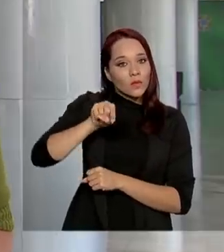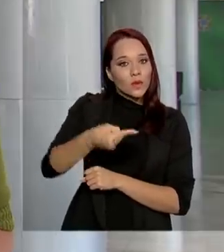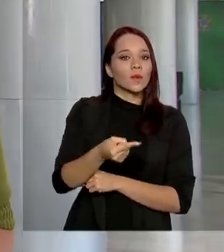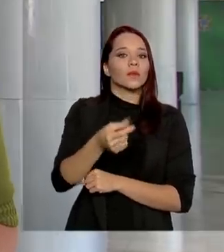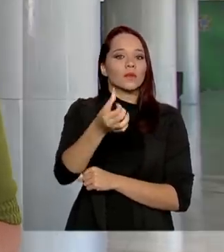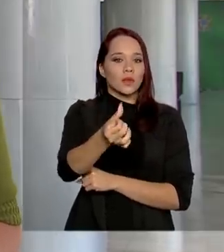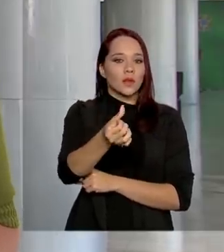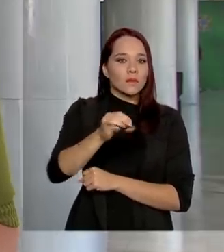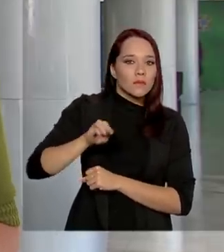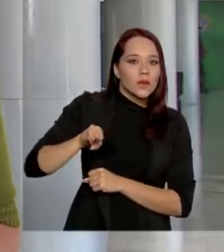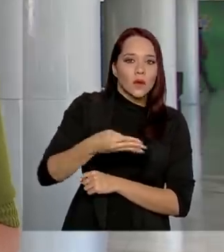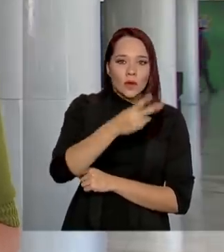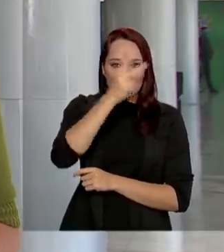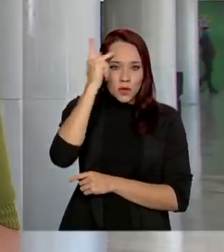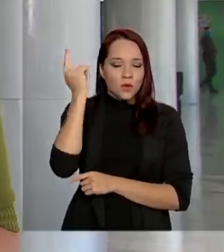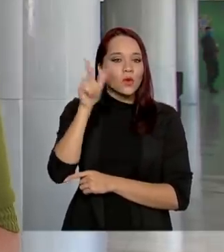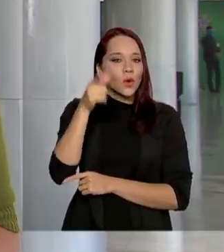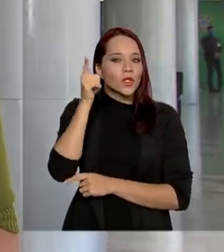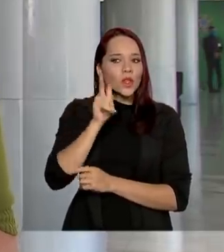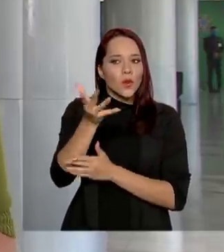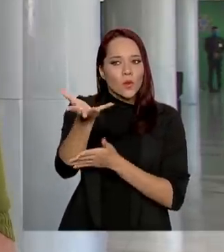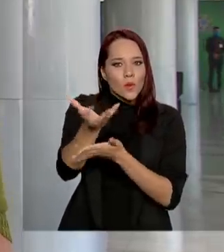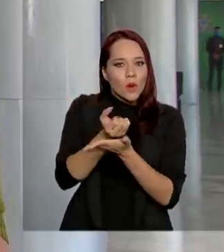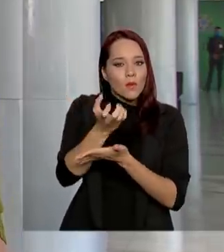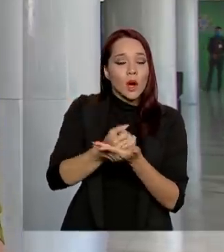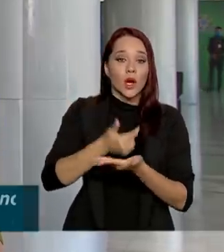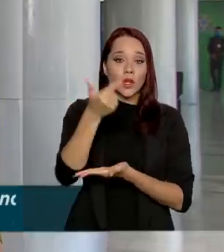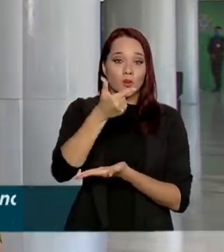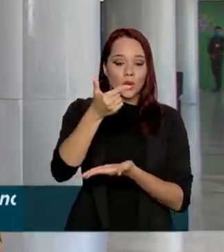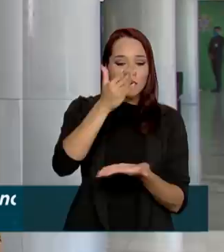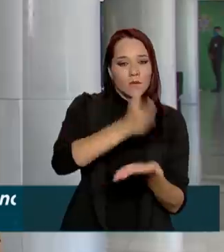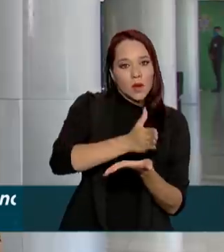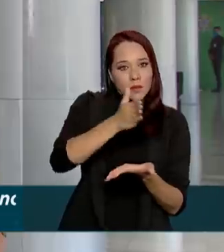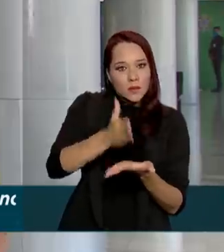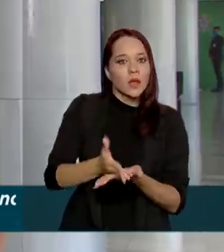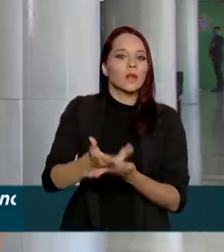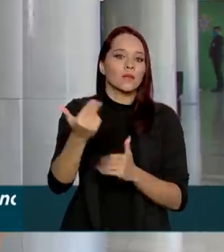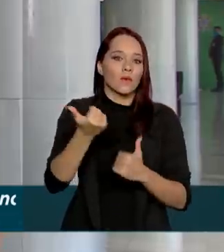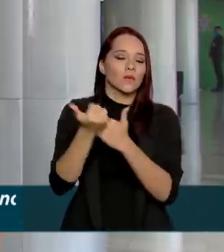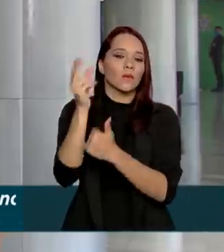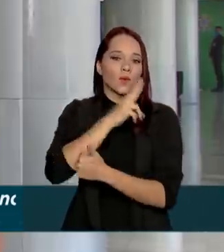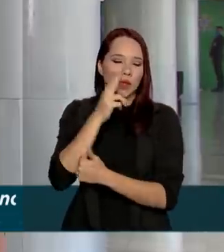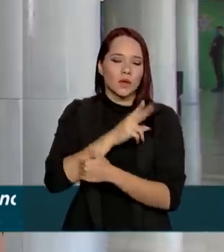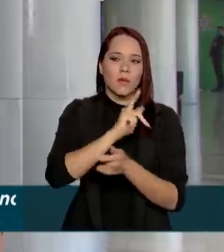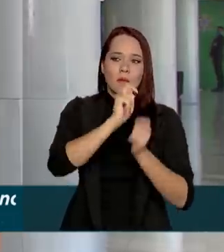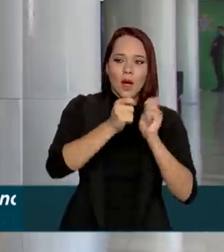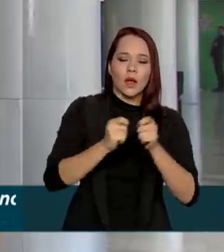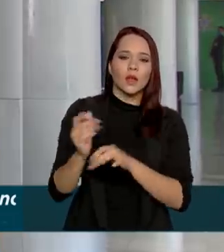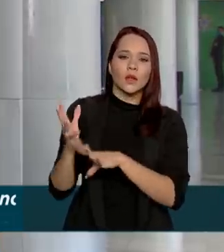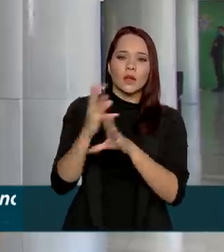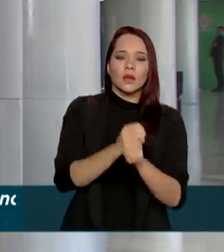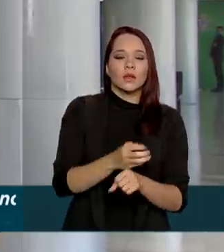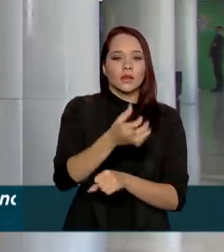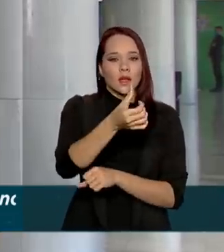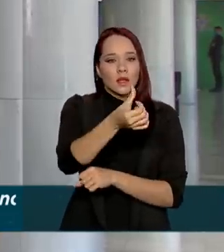milhões de beneficiários já receberam as duas parcelas do auxílio emergencial. E foram pagos um total de